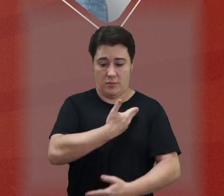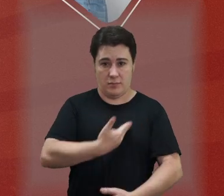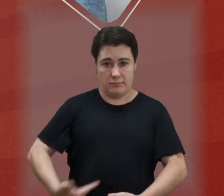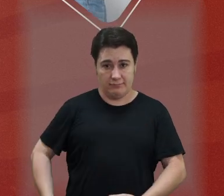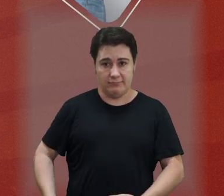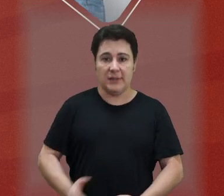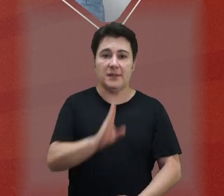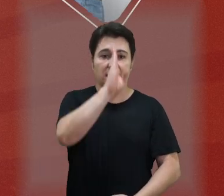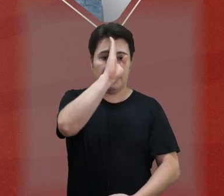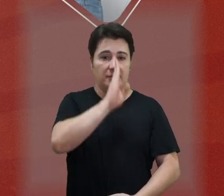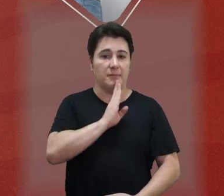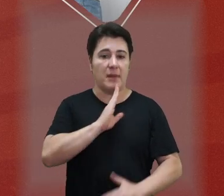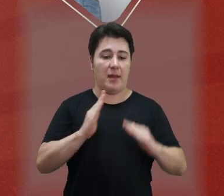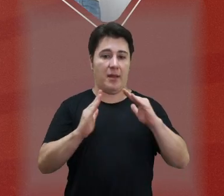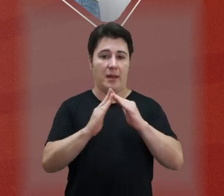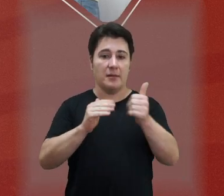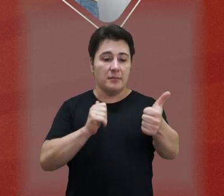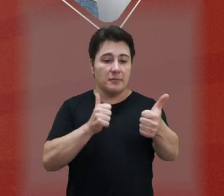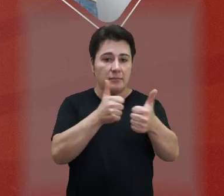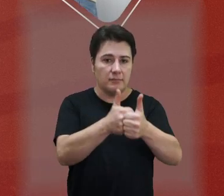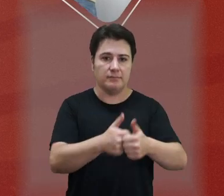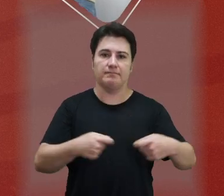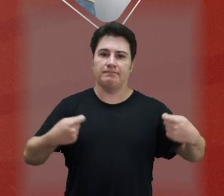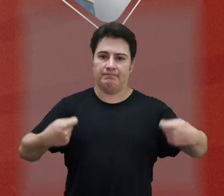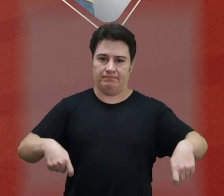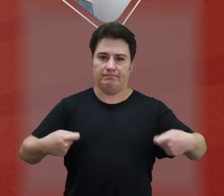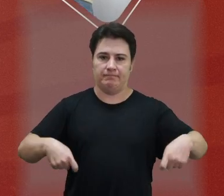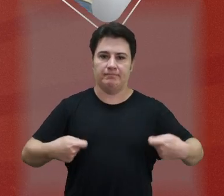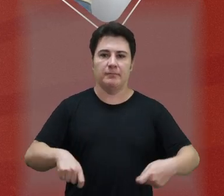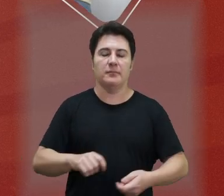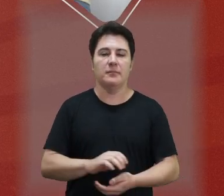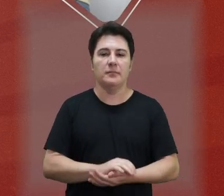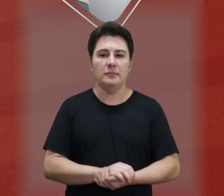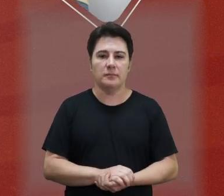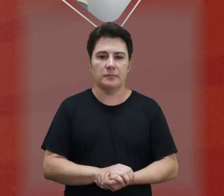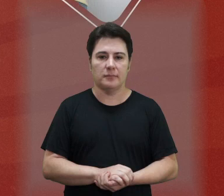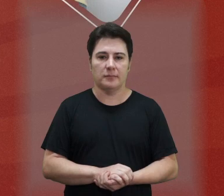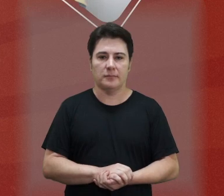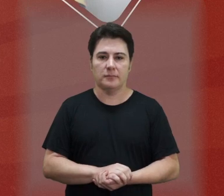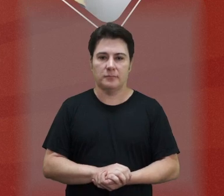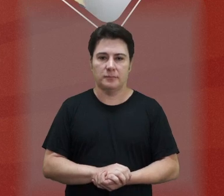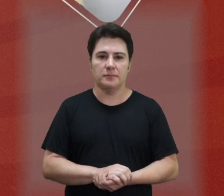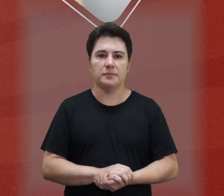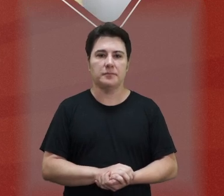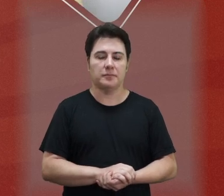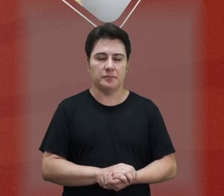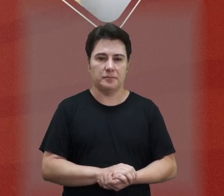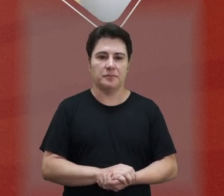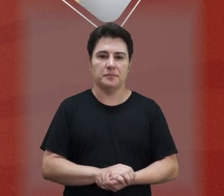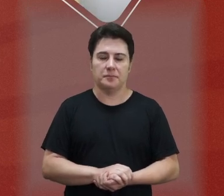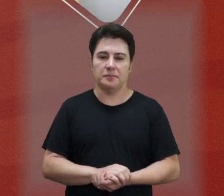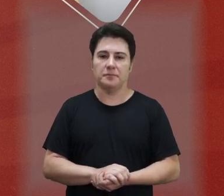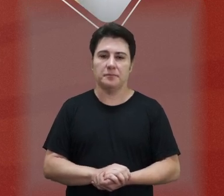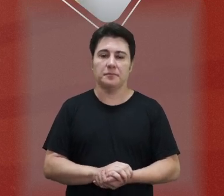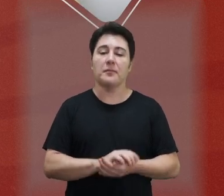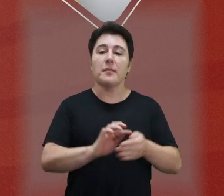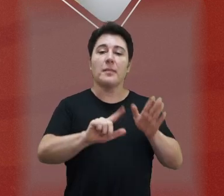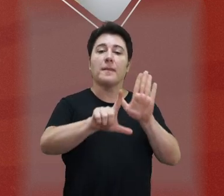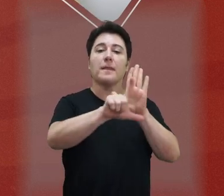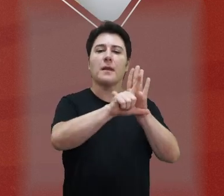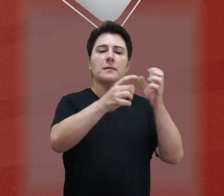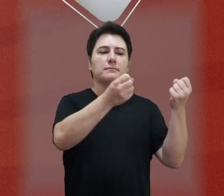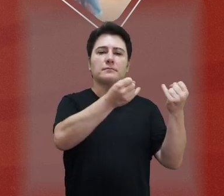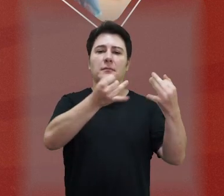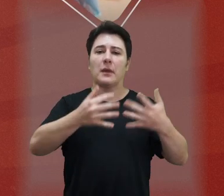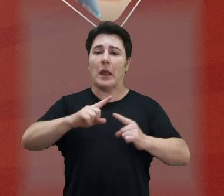e do Adolescente, ou ECA. Lei prevê acesso à escola pública e gratuita próxima das residências dos